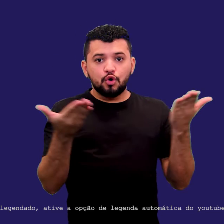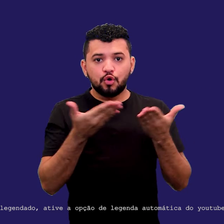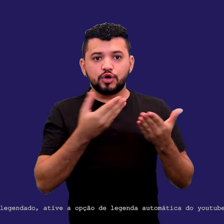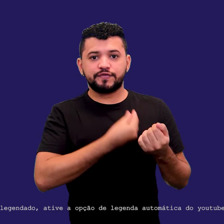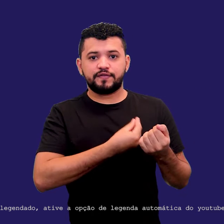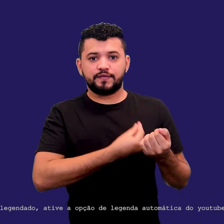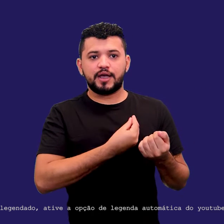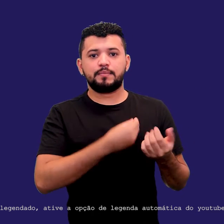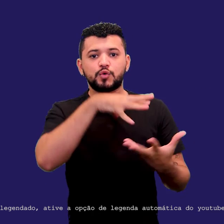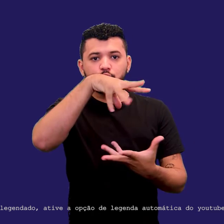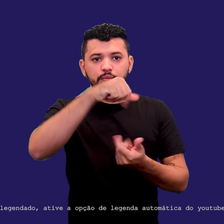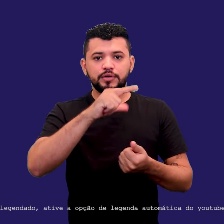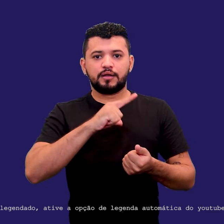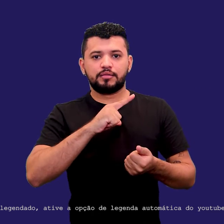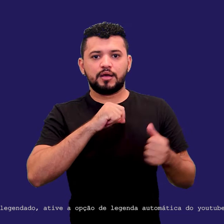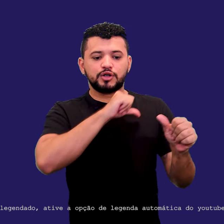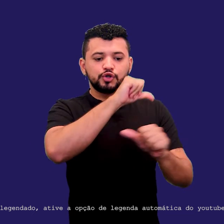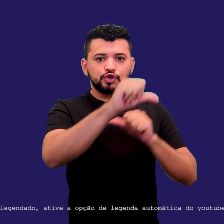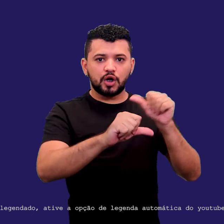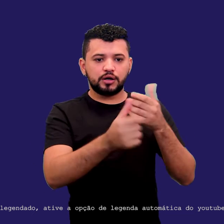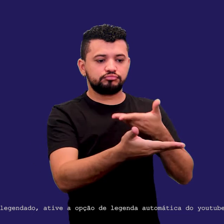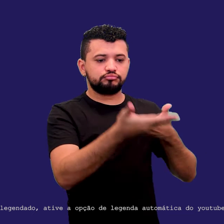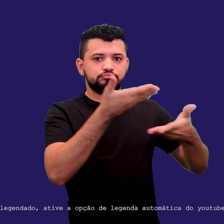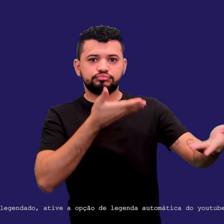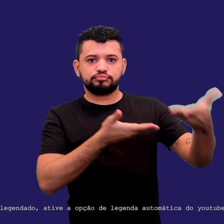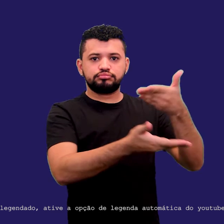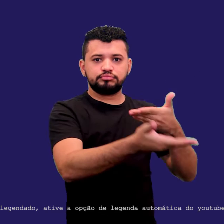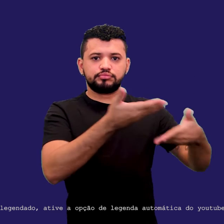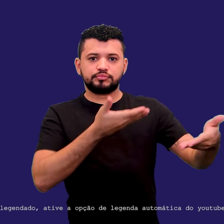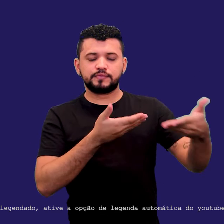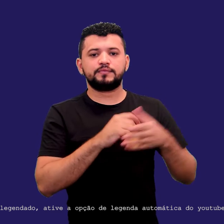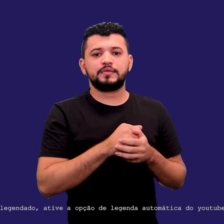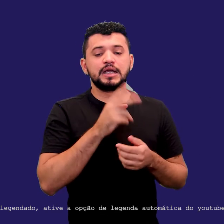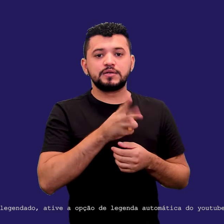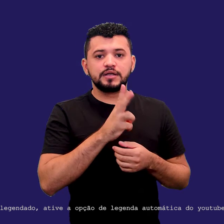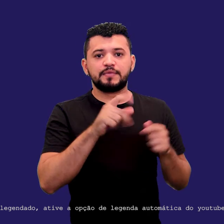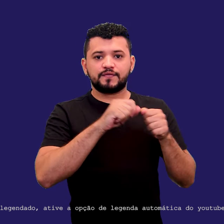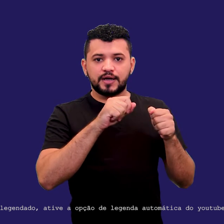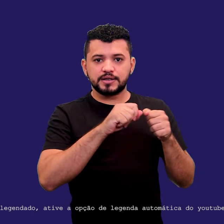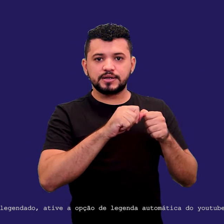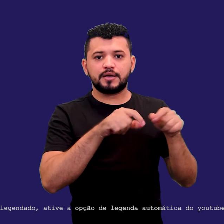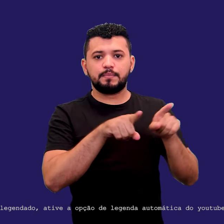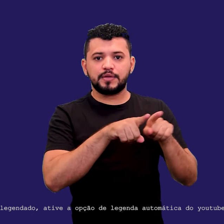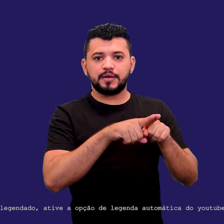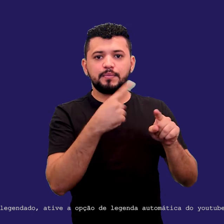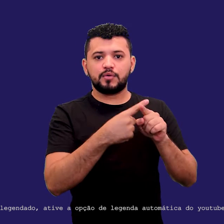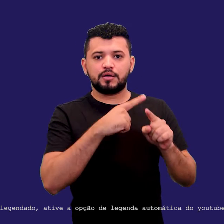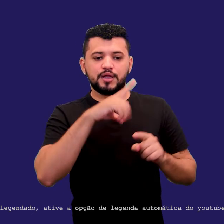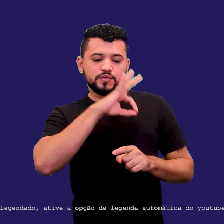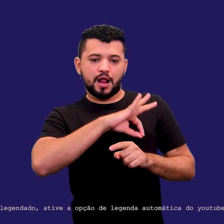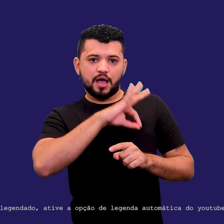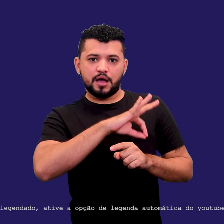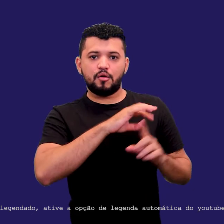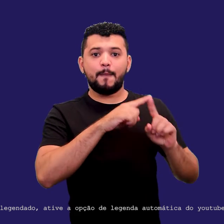satisfação das minhas necessidades, mas isso eu consigo fazer quando eu tenho uma remuneração para isso. Mas eu